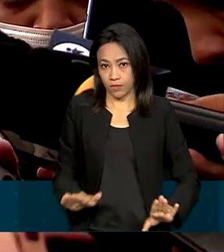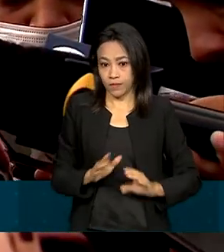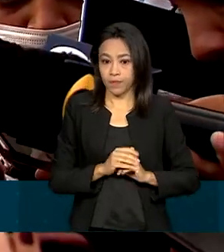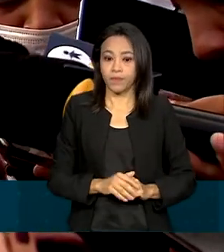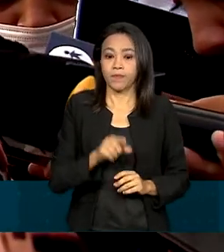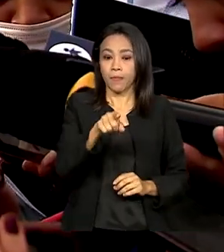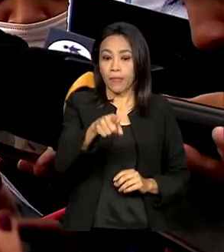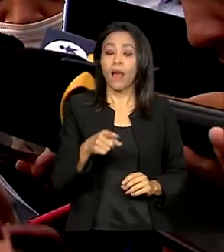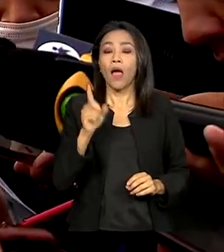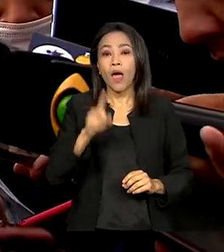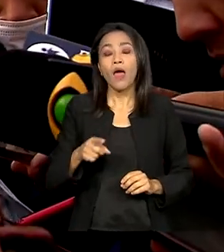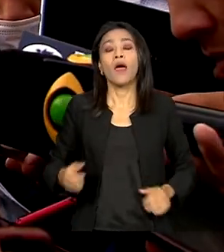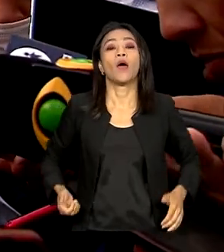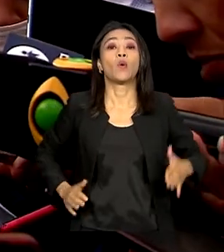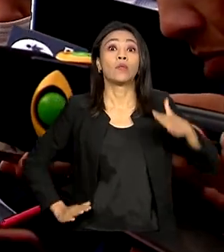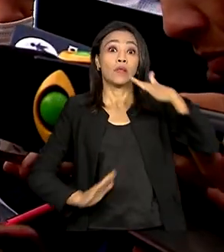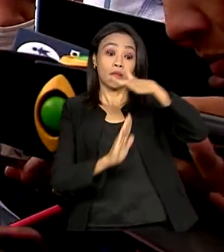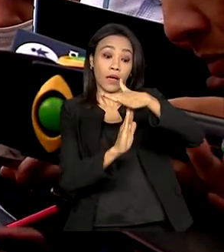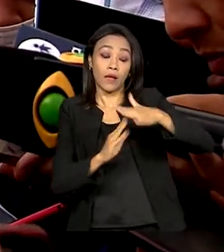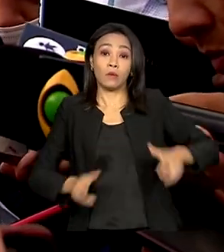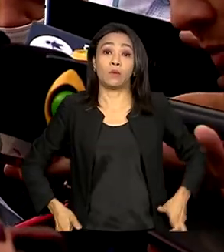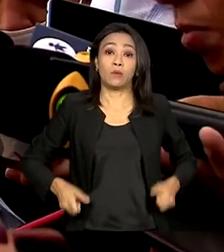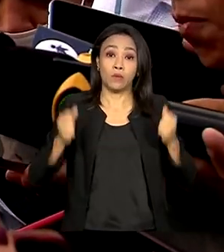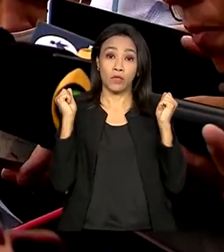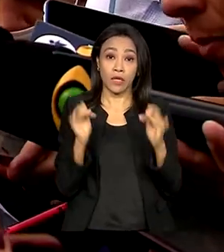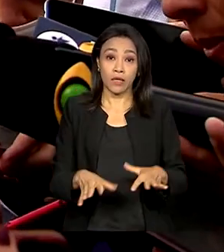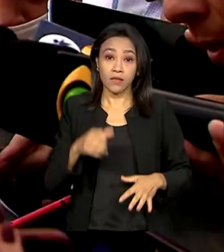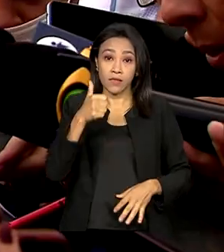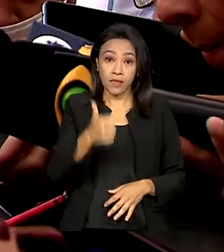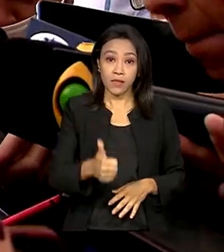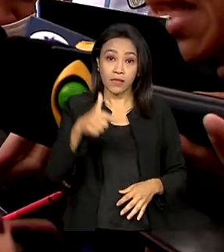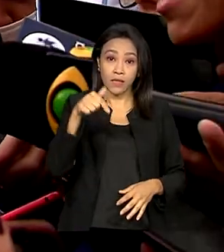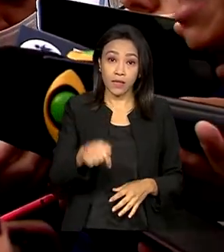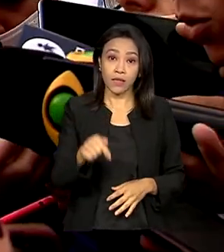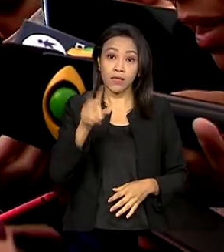teto de gastos do Bolsa Família, o que dá um valor de R 175 bilhões.